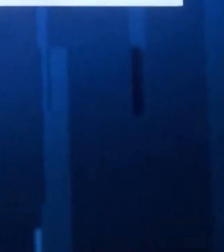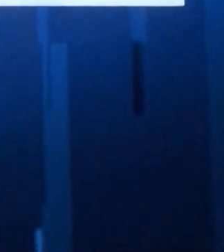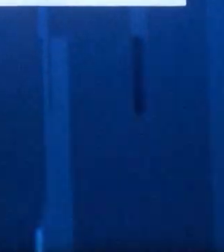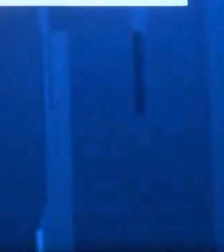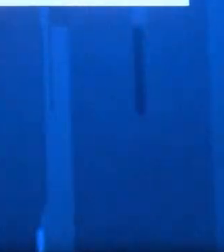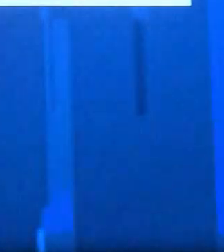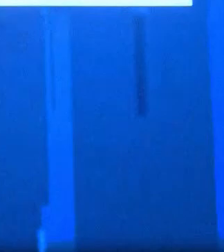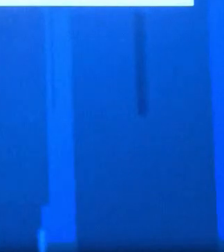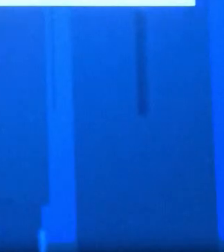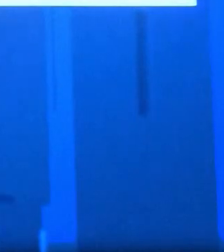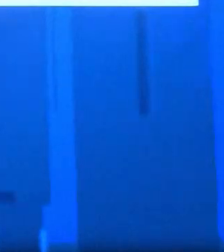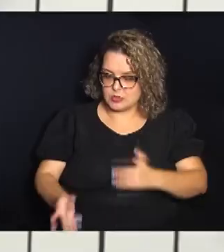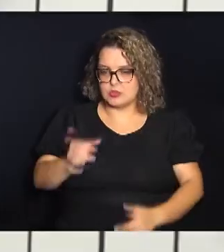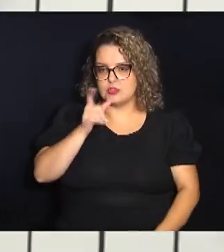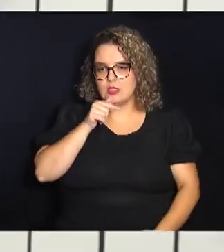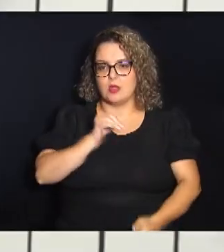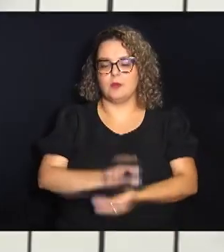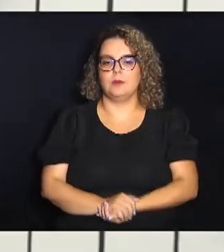Olha,